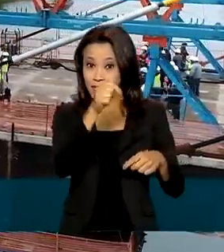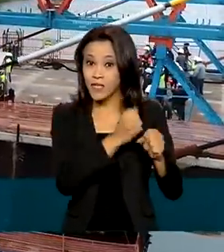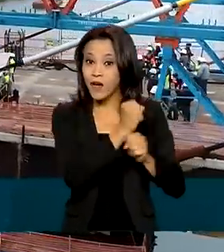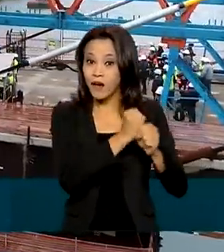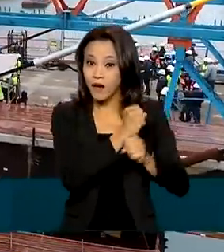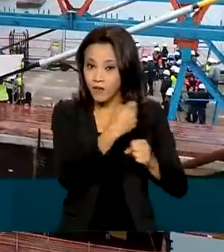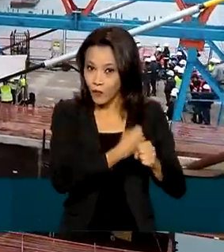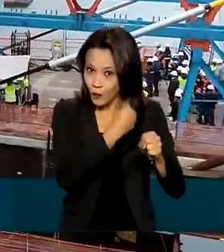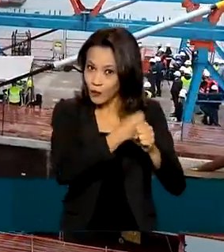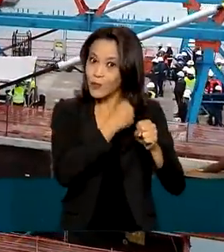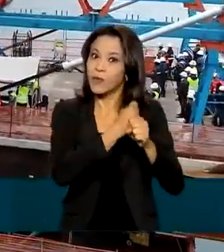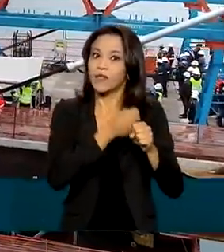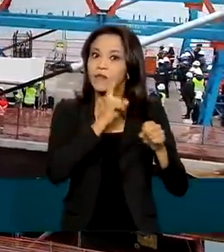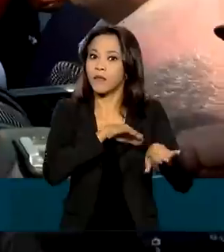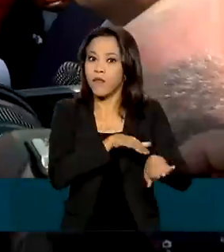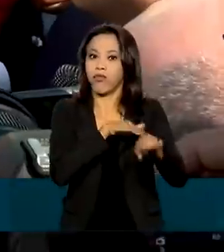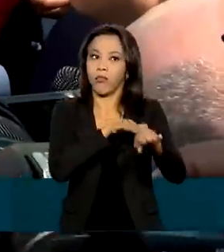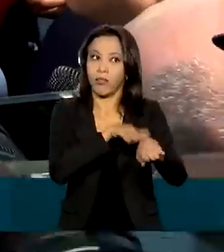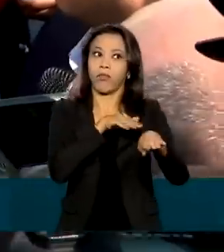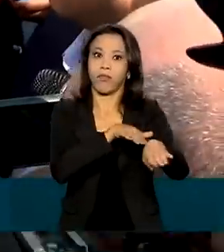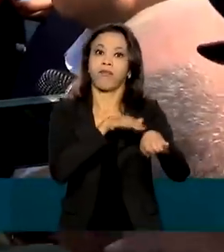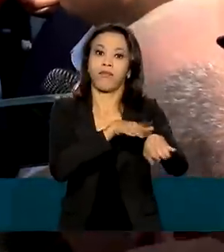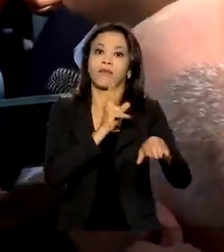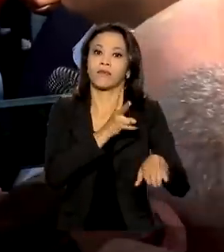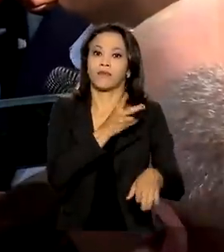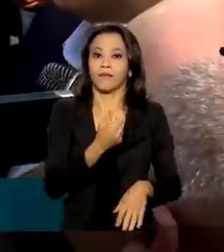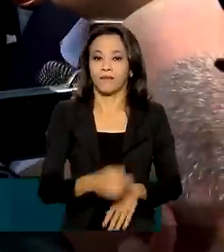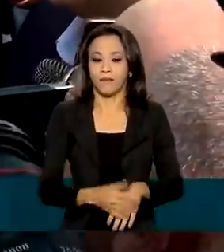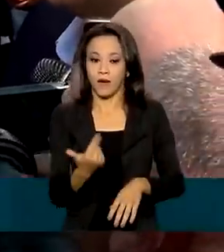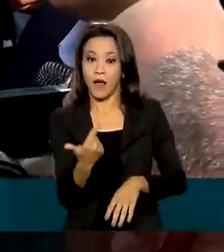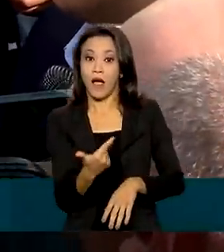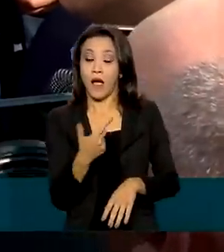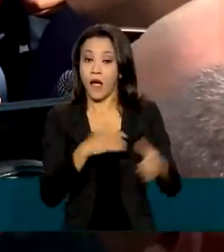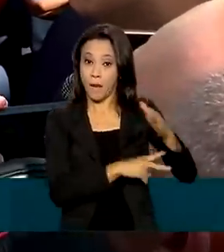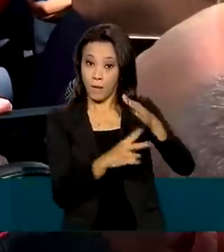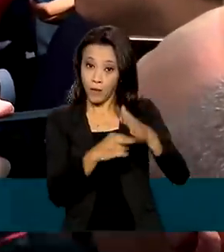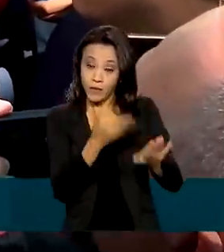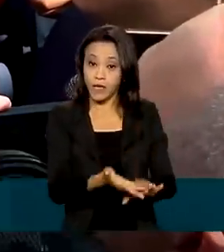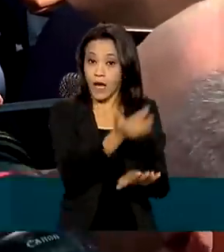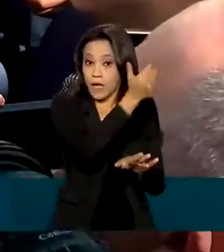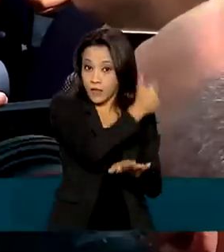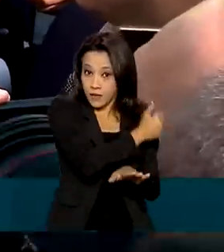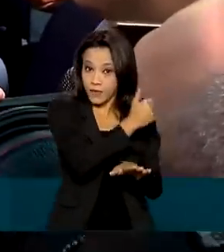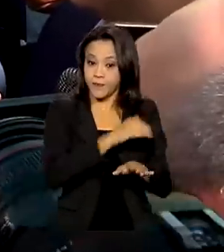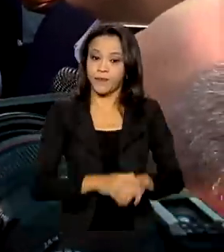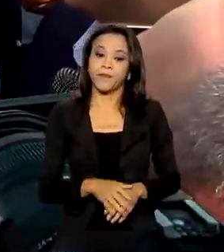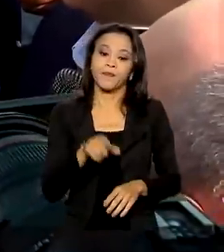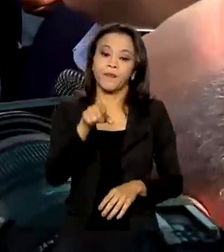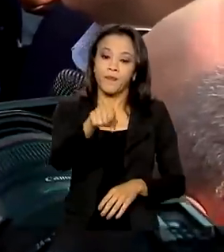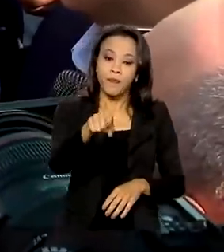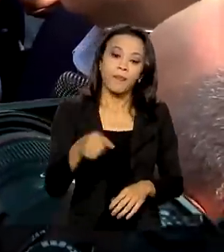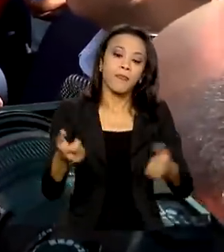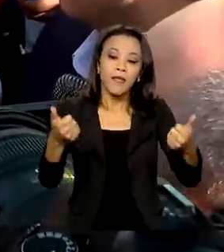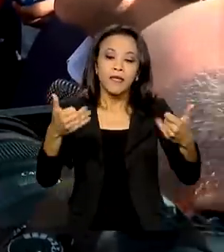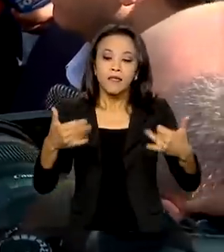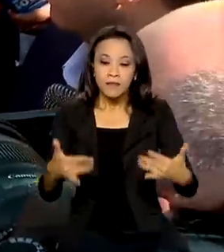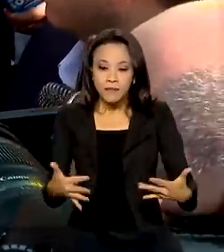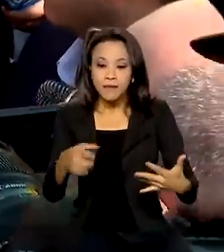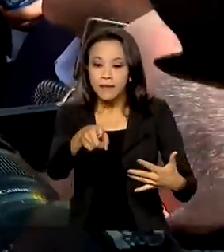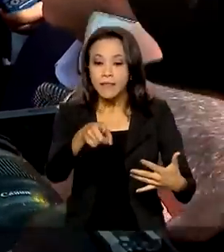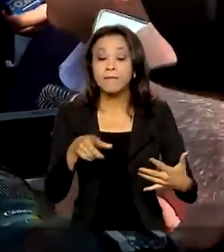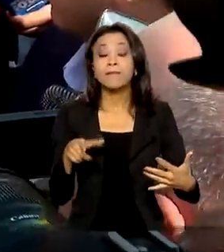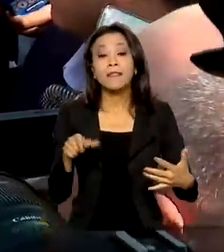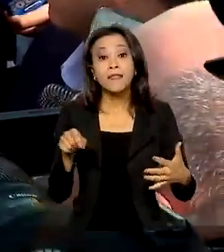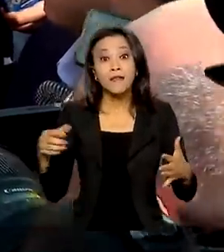está bastante congestionada. É testigo de que o Ponte da Amizade já está saturado. Há horas em o Ponte da